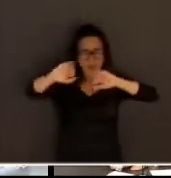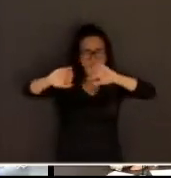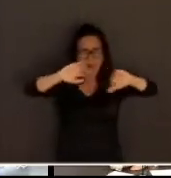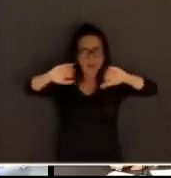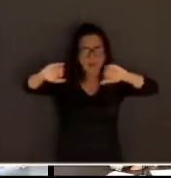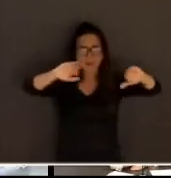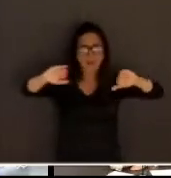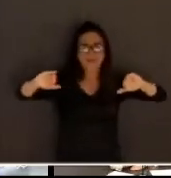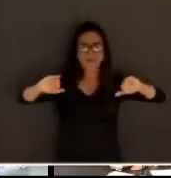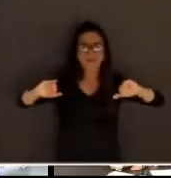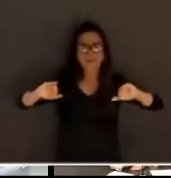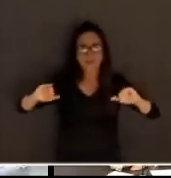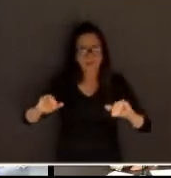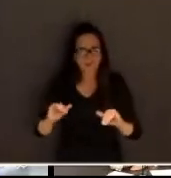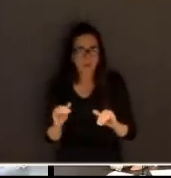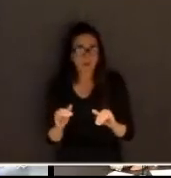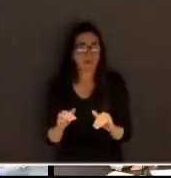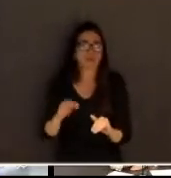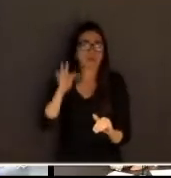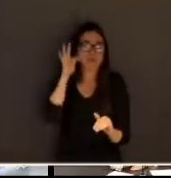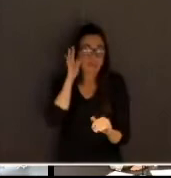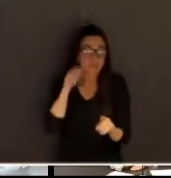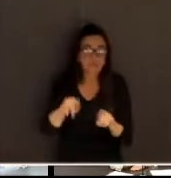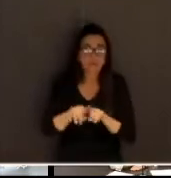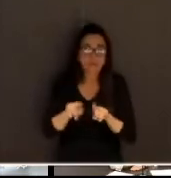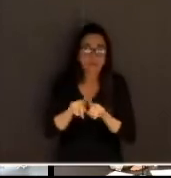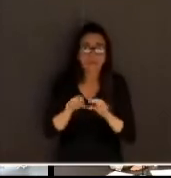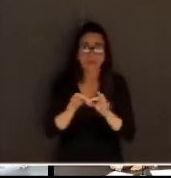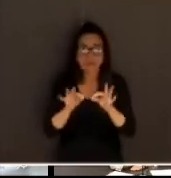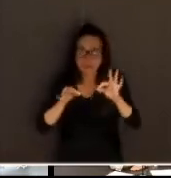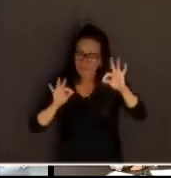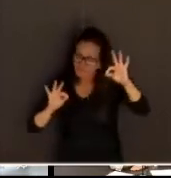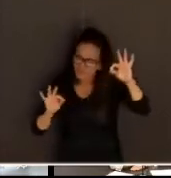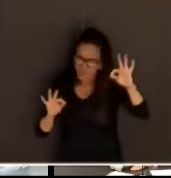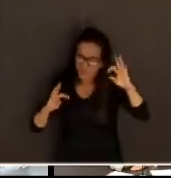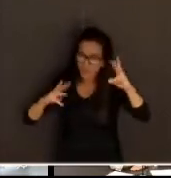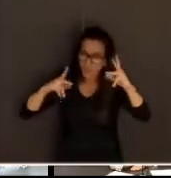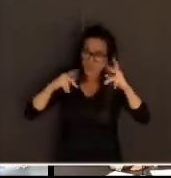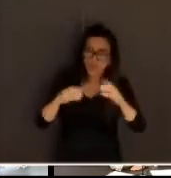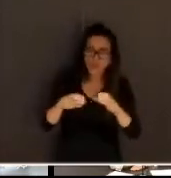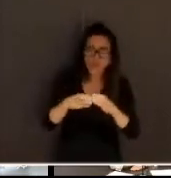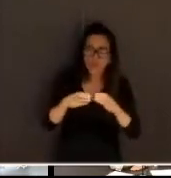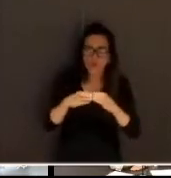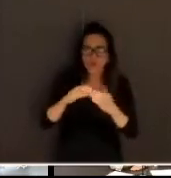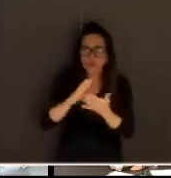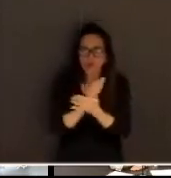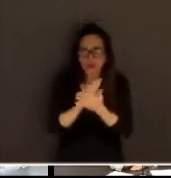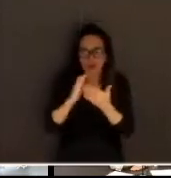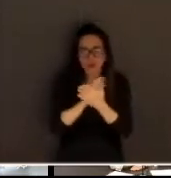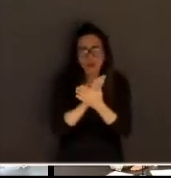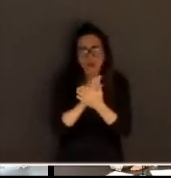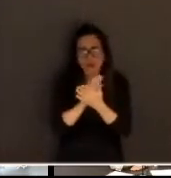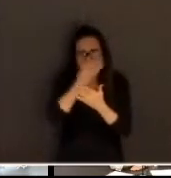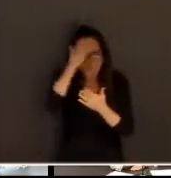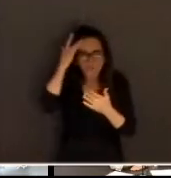movimentar essa turma, às vezes testemunhas também, você movimentar isso todo mundo para um dia, para uma audiência específica, vezes correr o risco, você